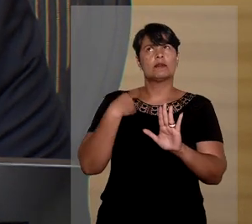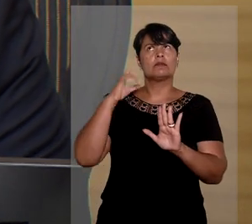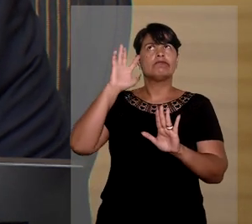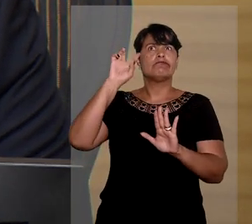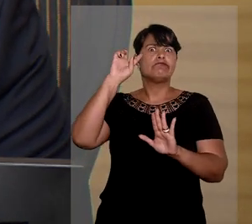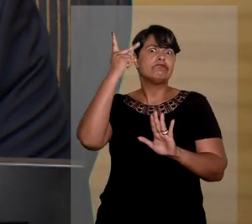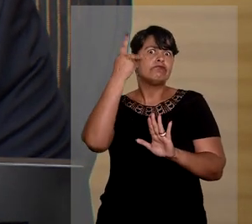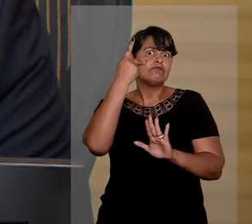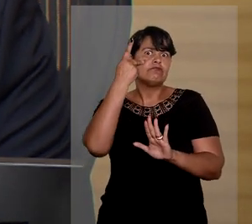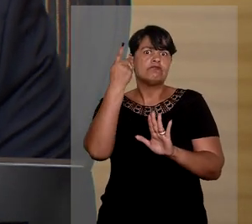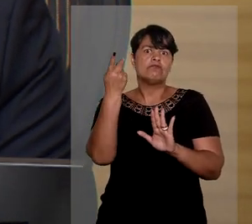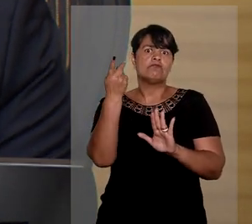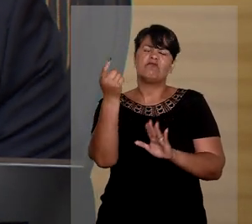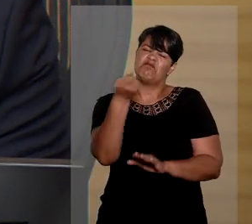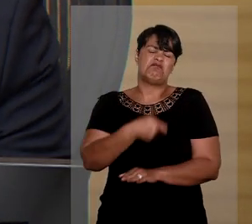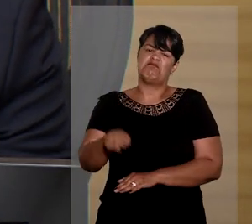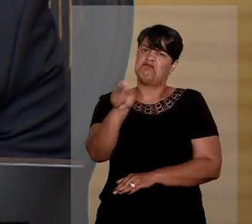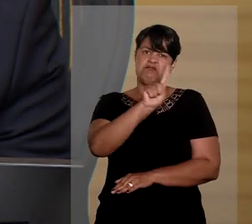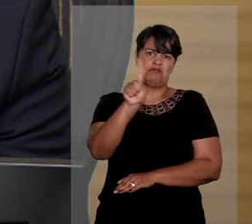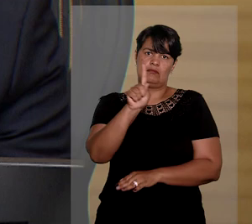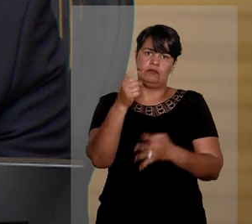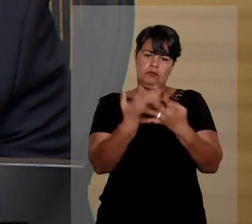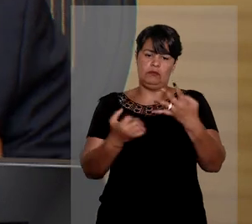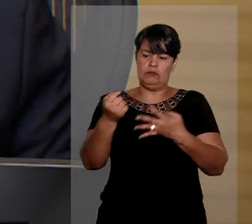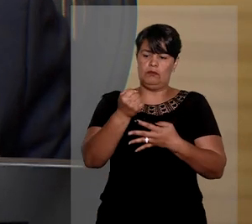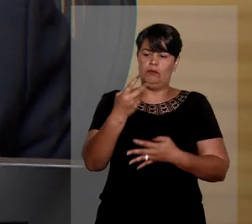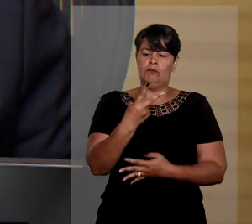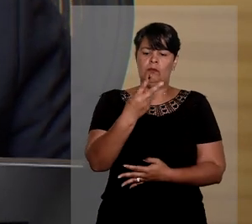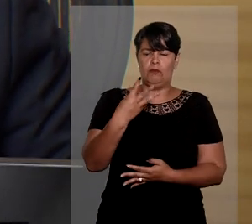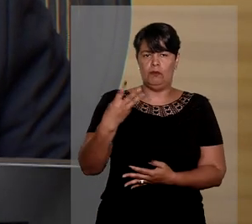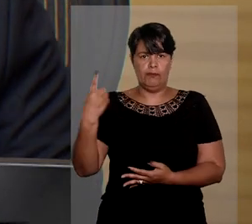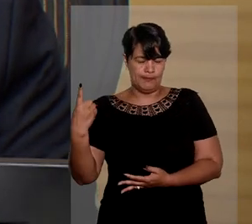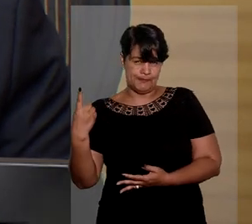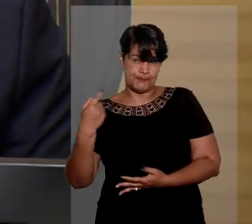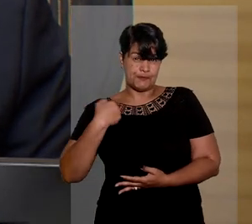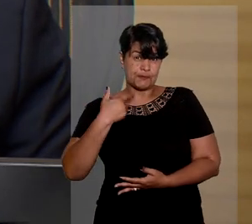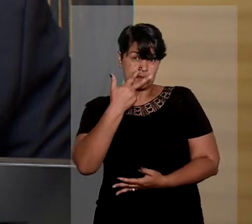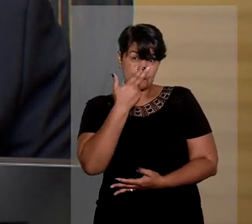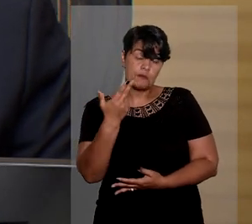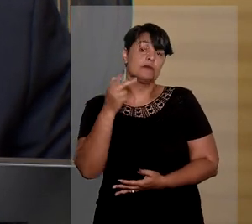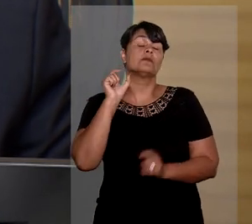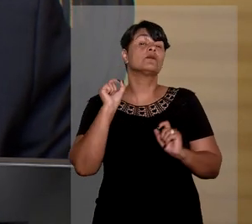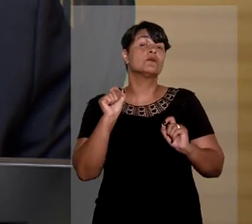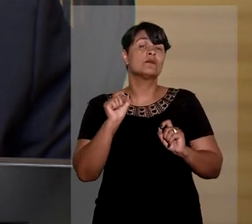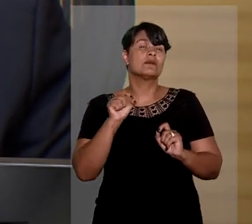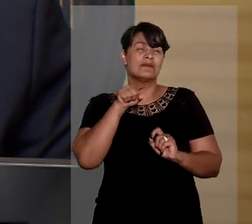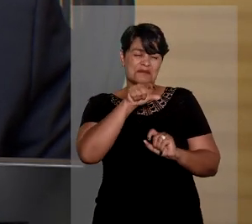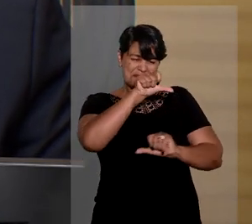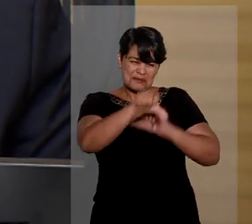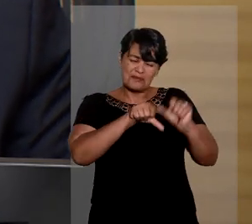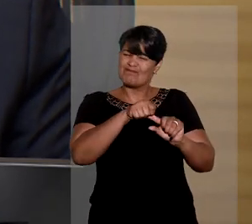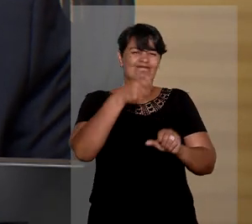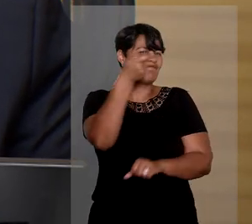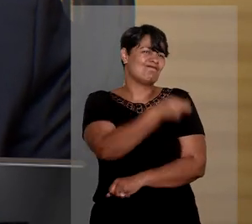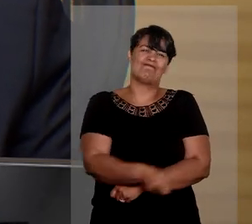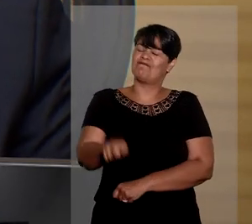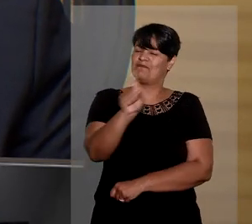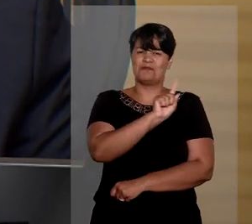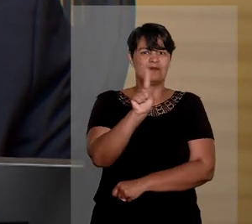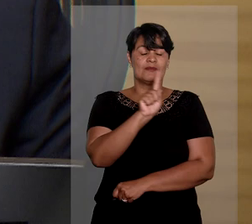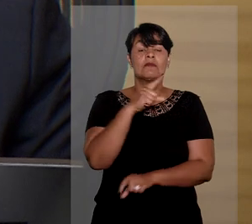súmula 231. E mais que isso, eu vislumbro a impossibilidade dessa modificação da orientação,